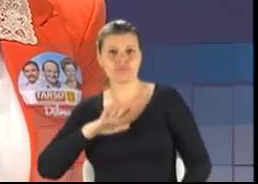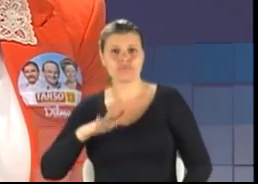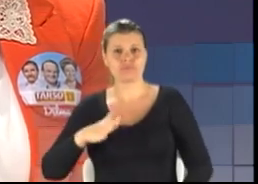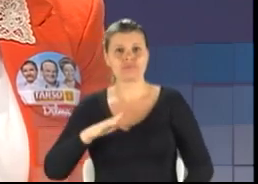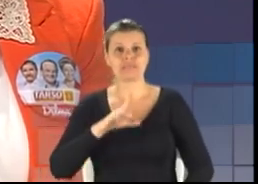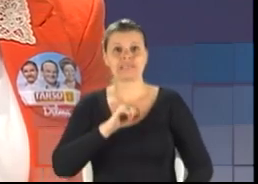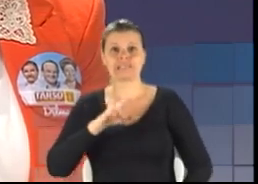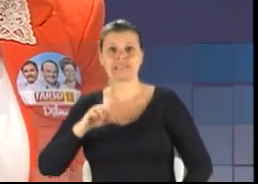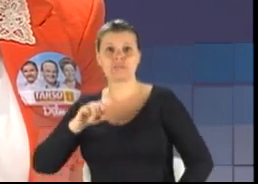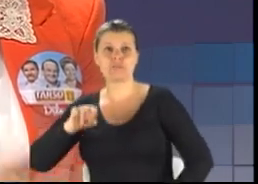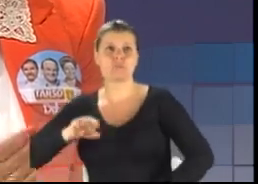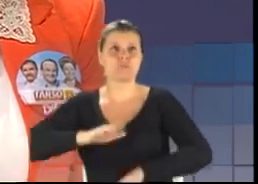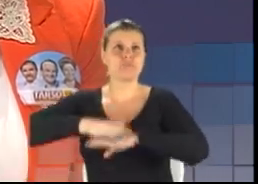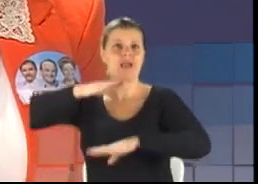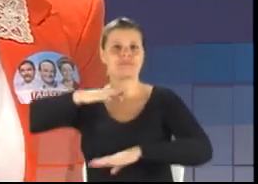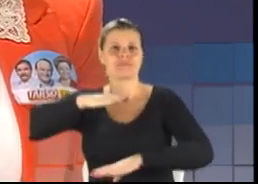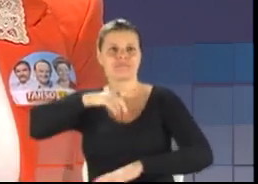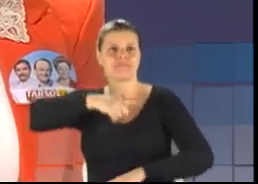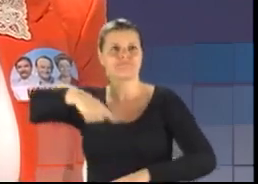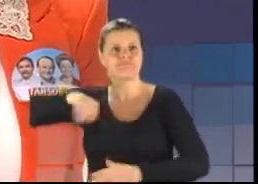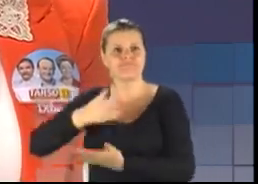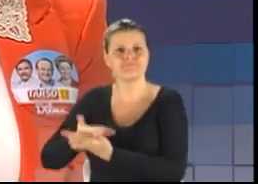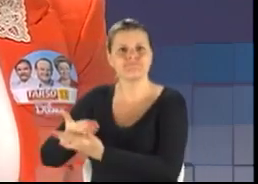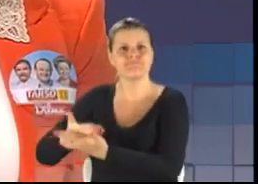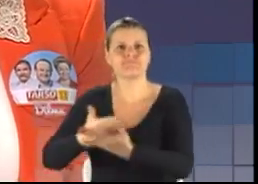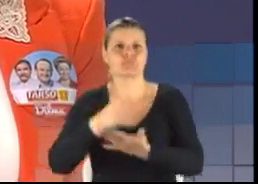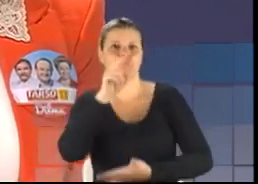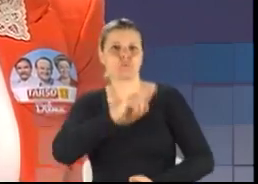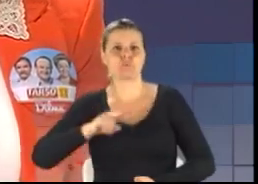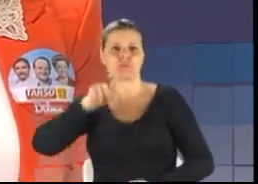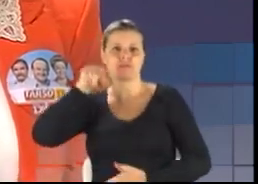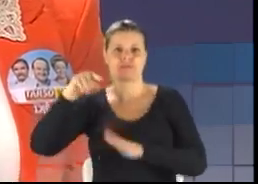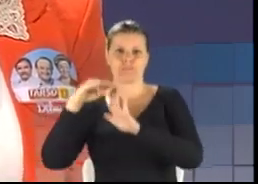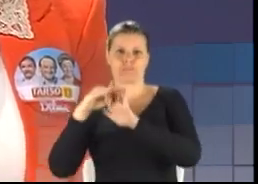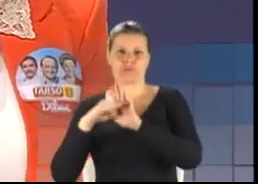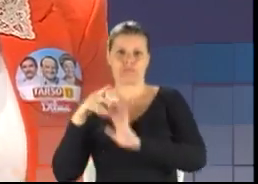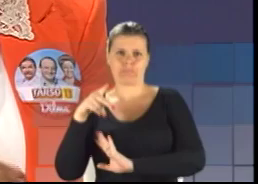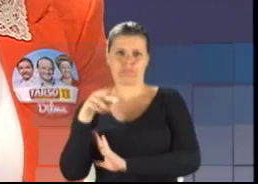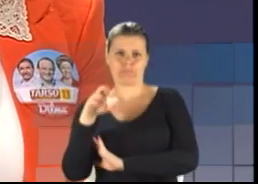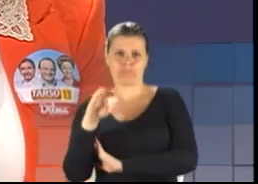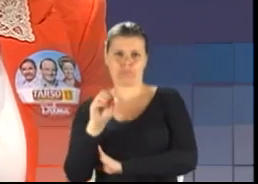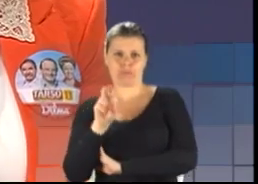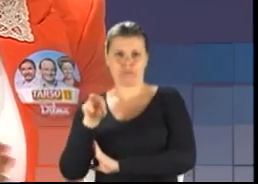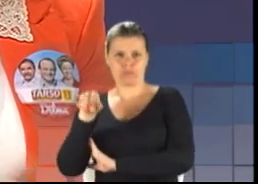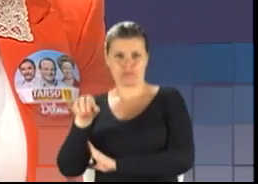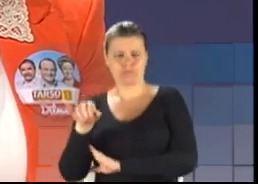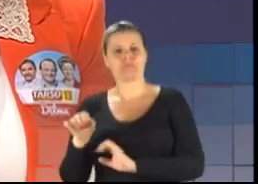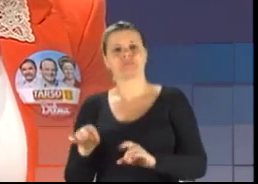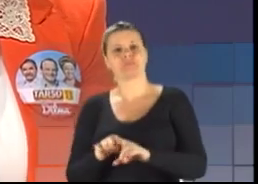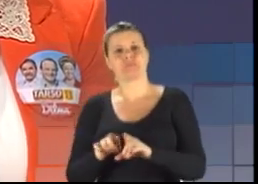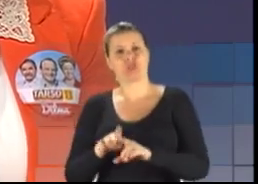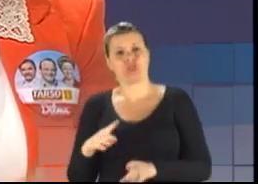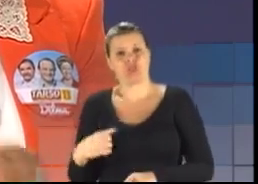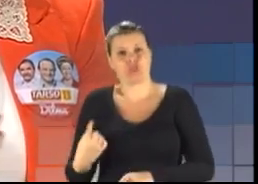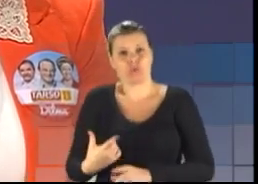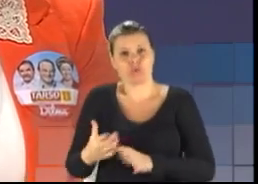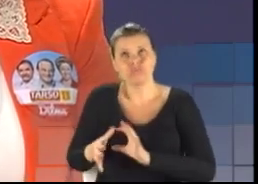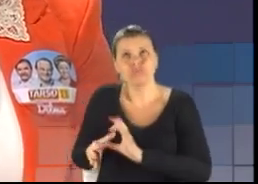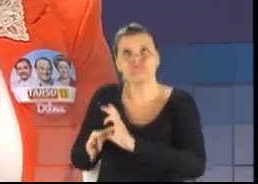estudantes universitários beneficiados por este programa. Nós, a partir, inclusive, do governo Lula,